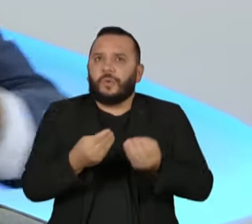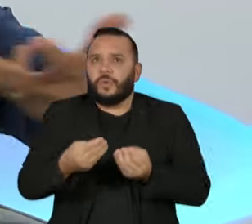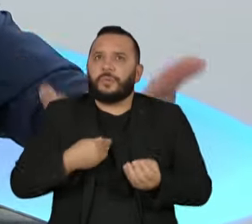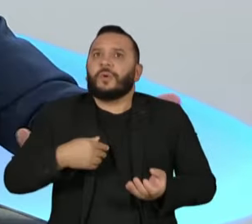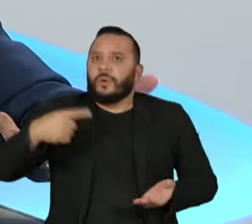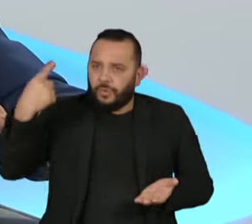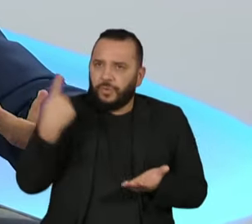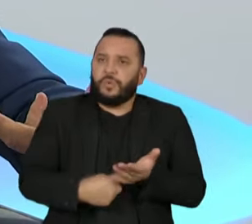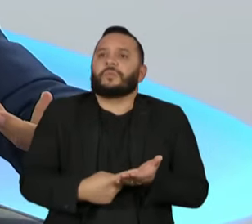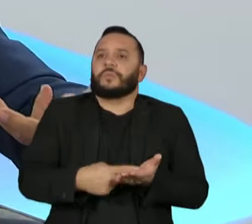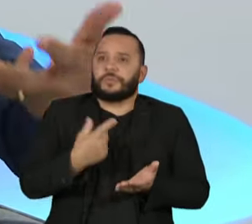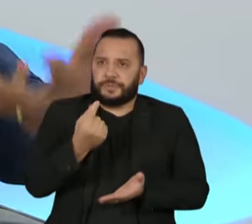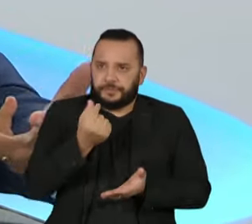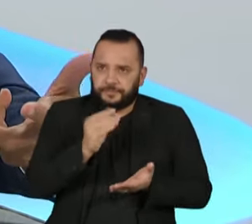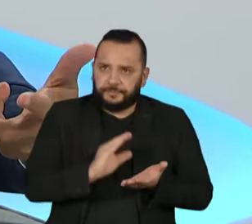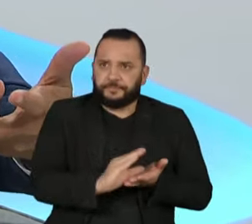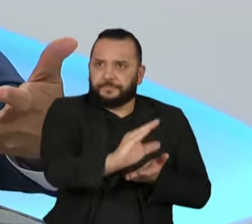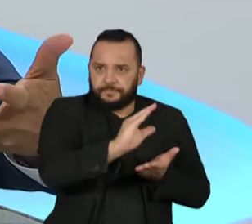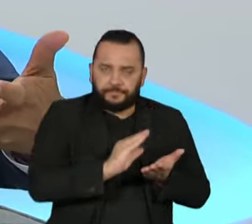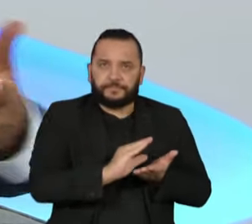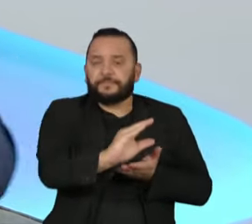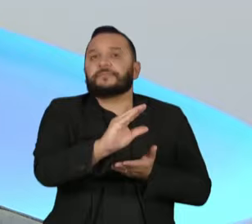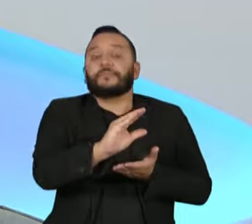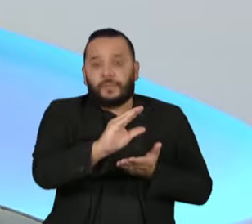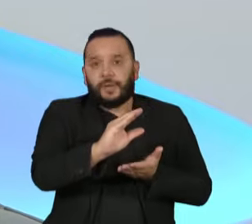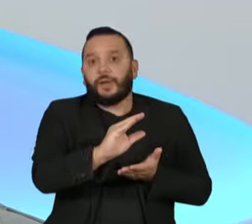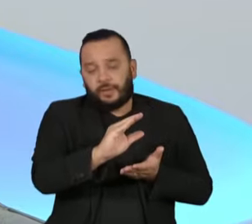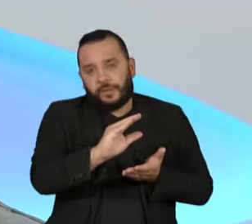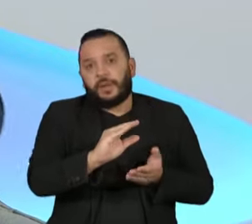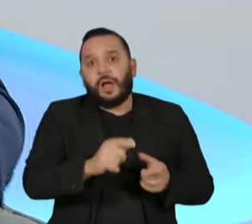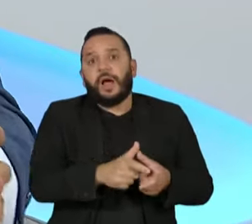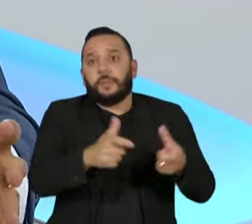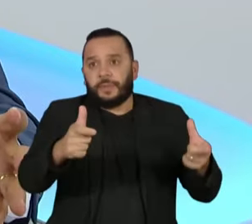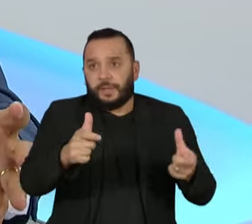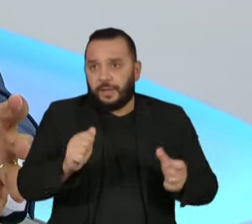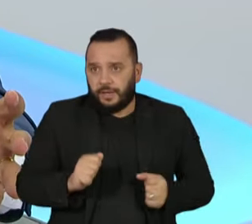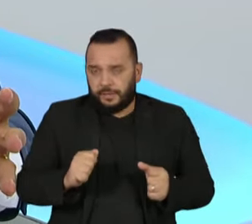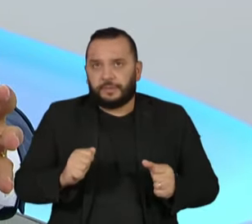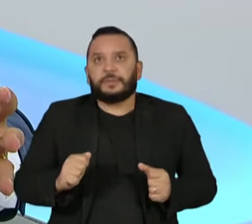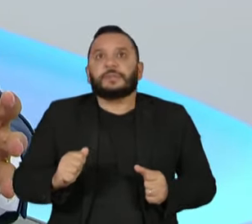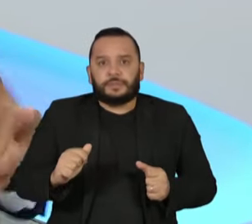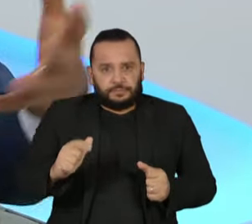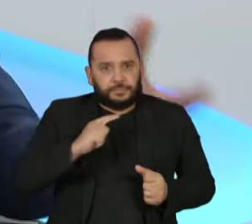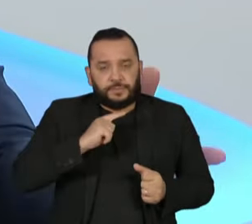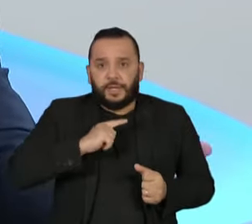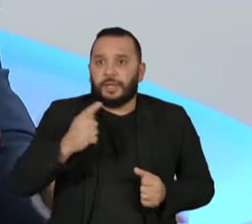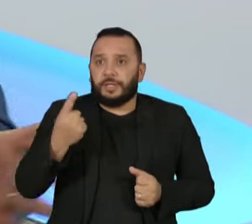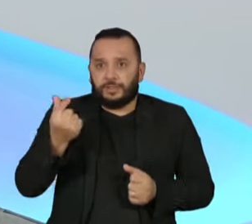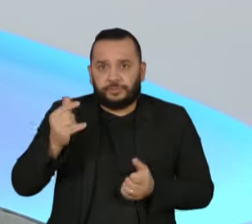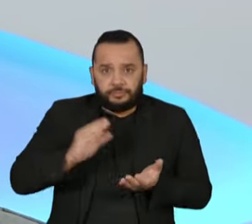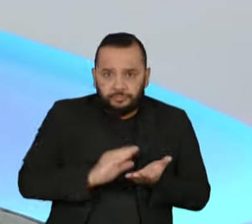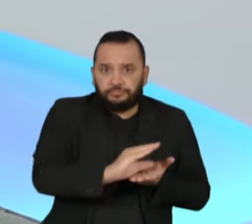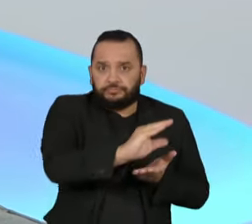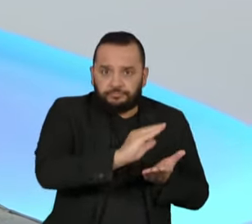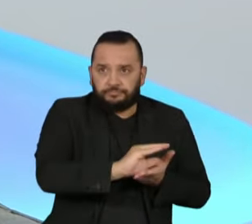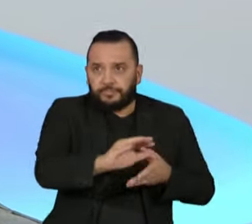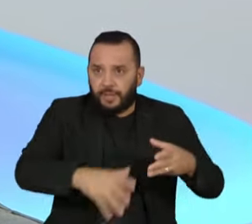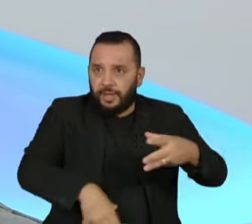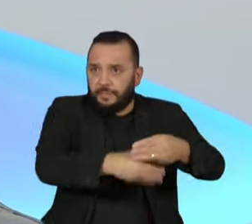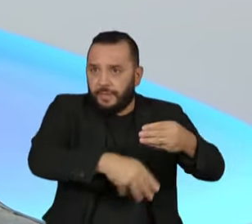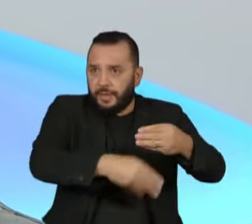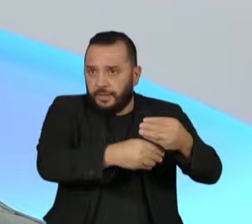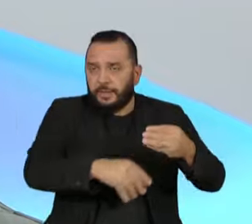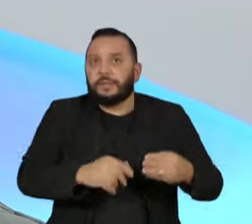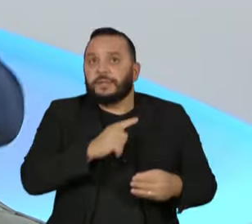ampliar investimento, que tem boa vontade das duas casas, o máximo de recurso para investimento das emendas. Terminou agora